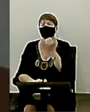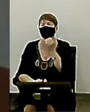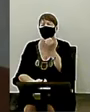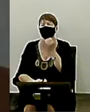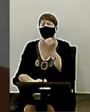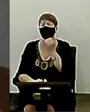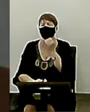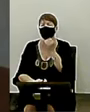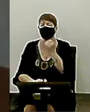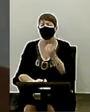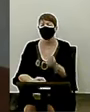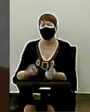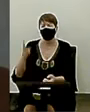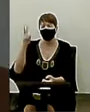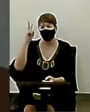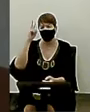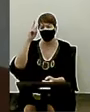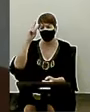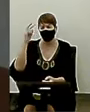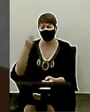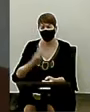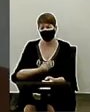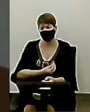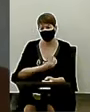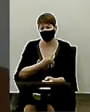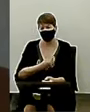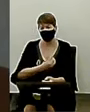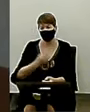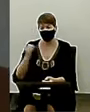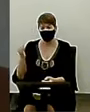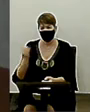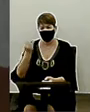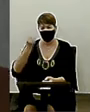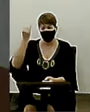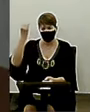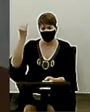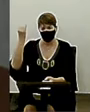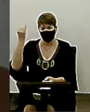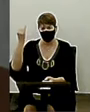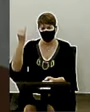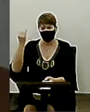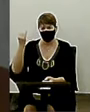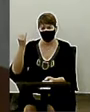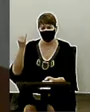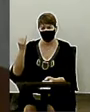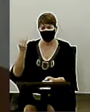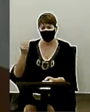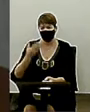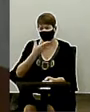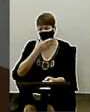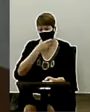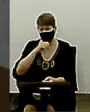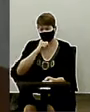biografia com mais riqueza de detalhes e a biografia dele foi ela que escreveu.